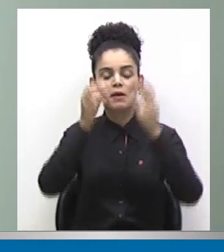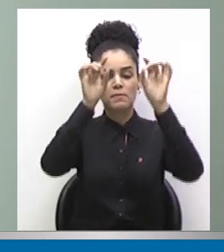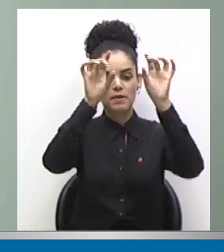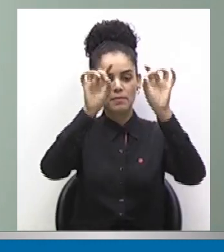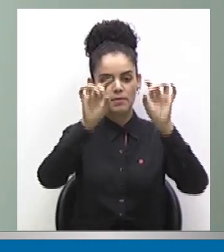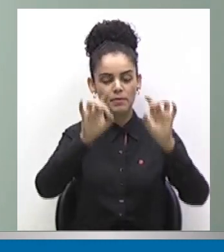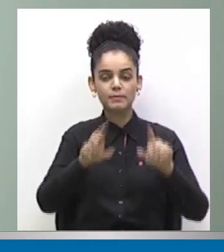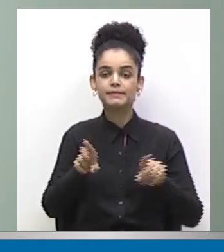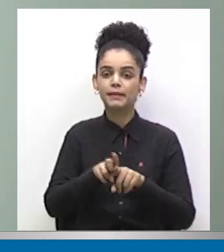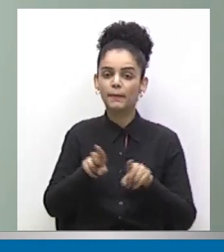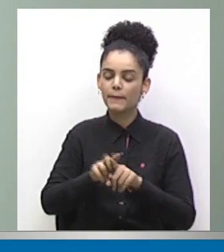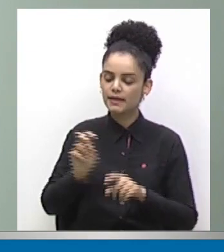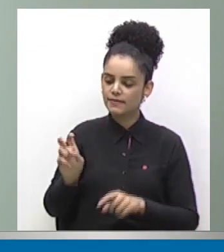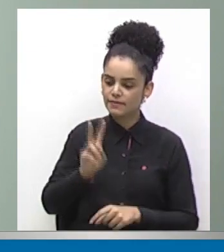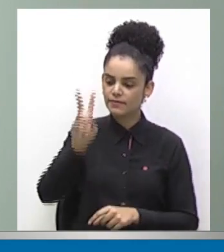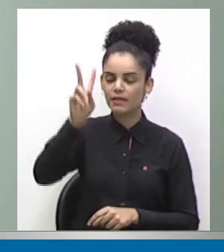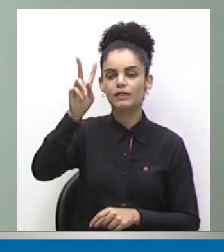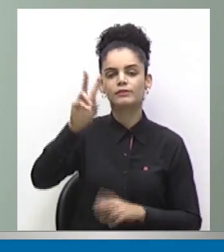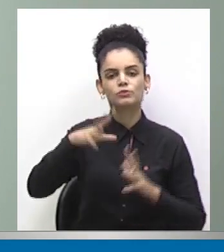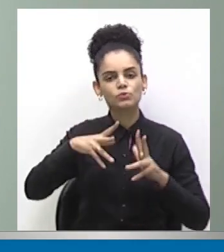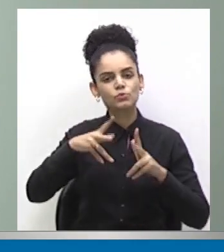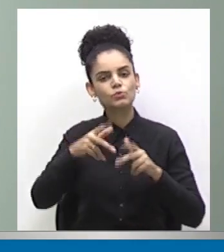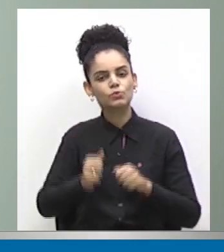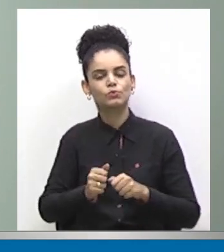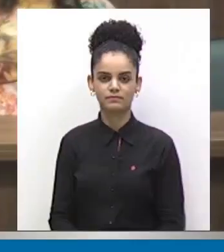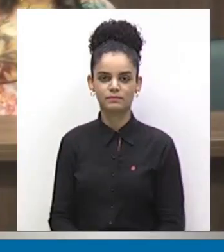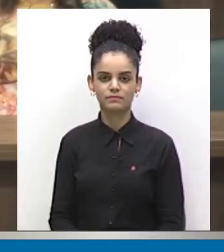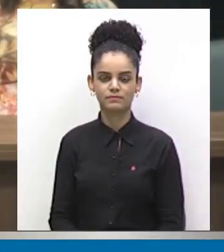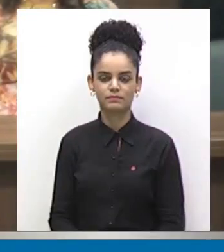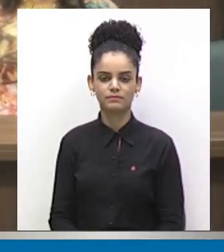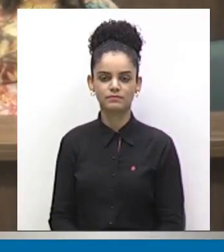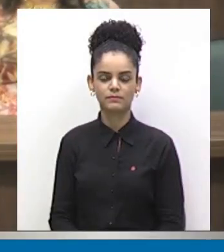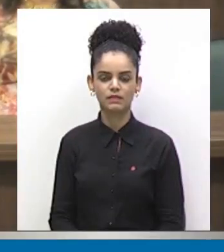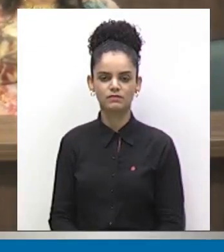por valorizar os nossos cursos, professores e alunos.